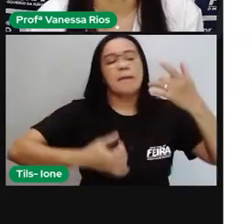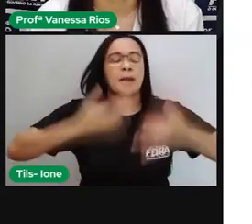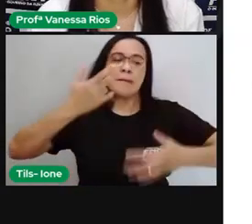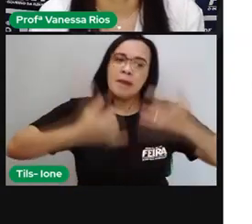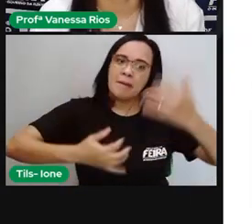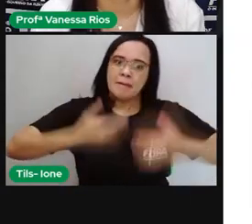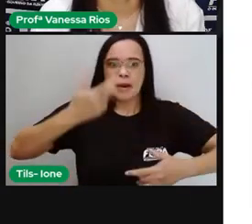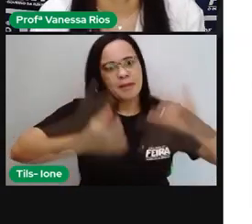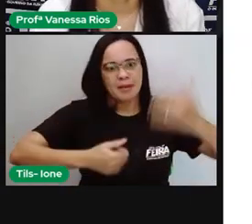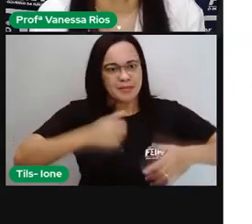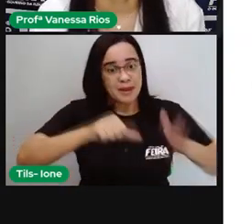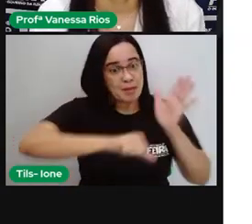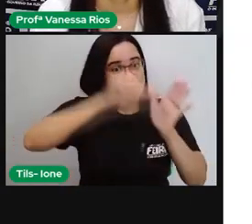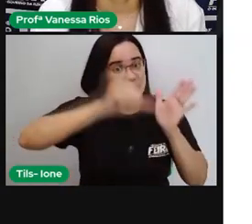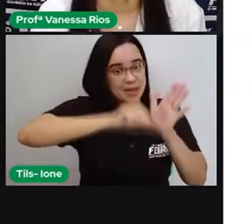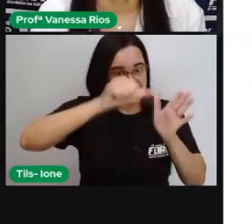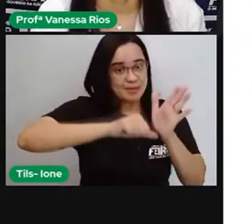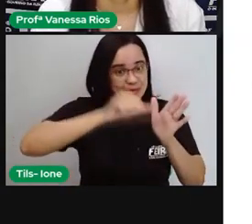uma uma